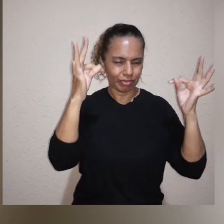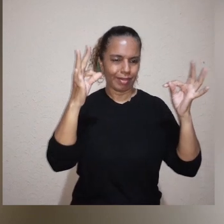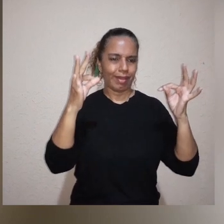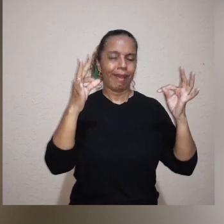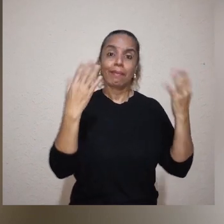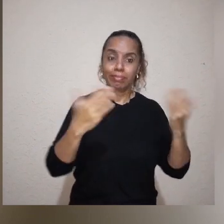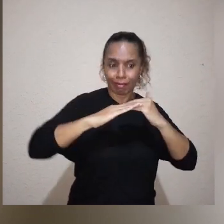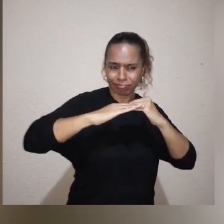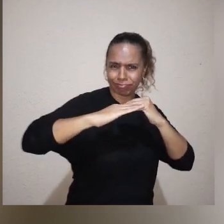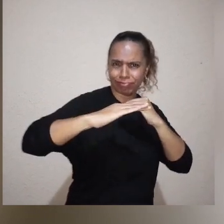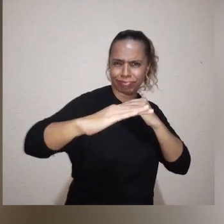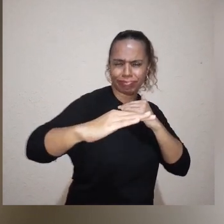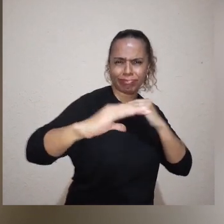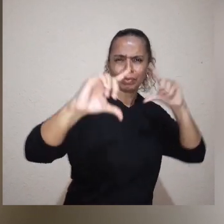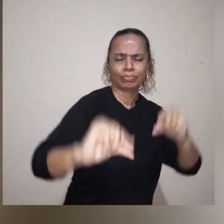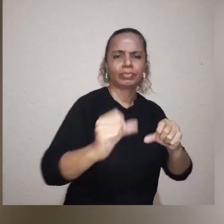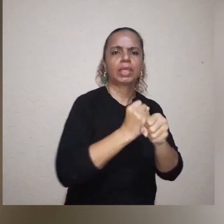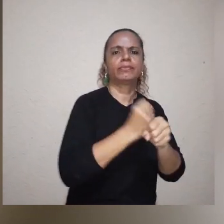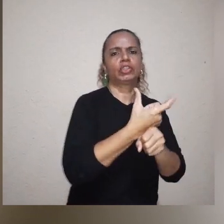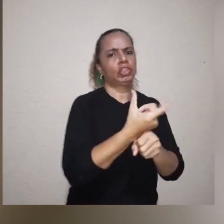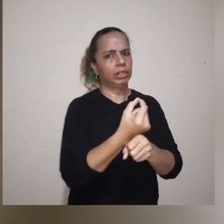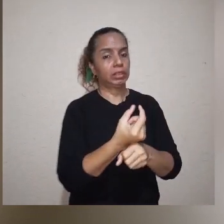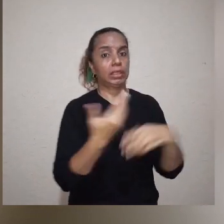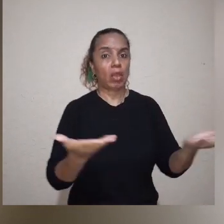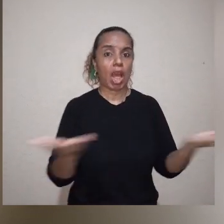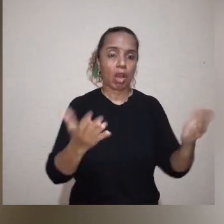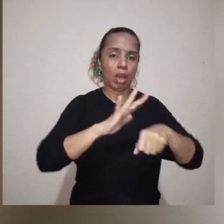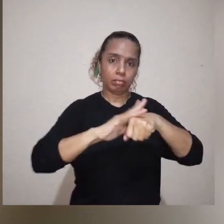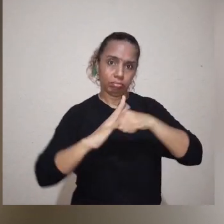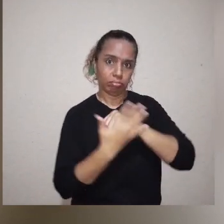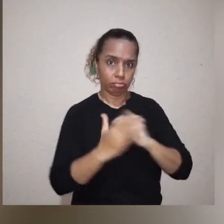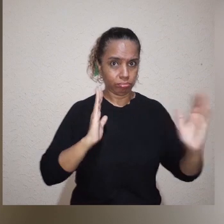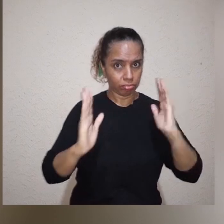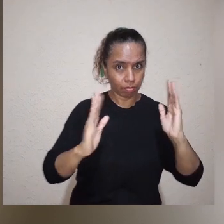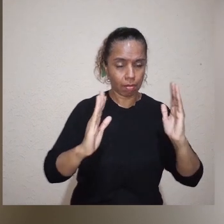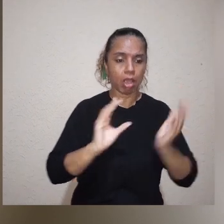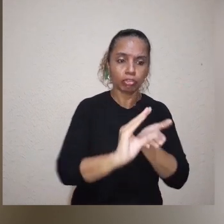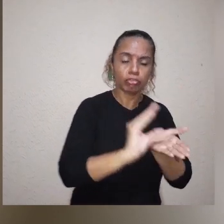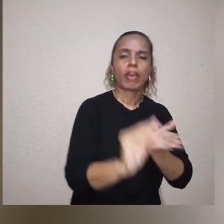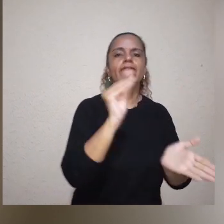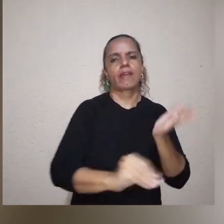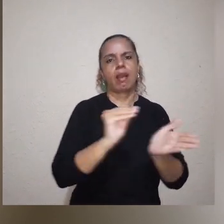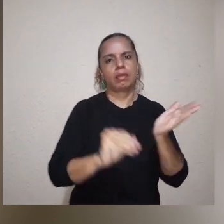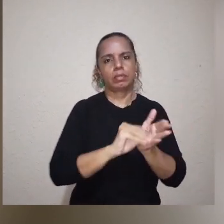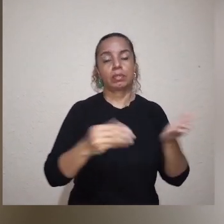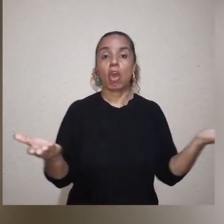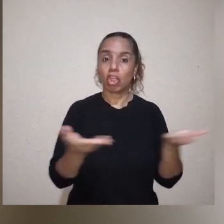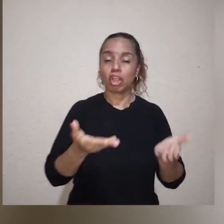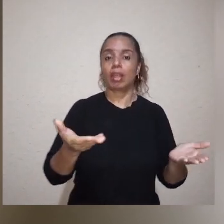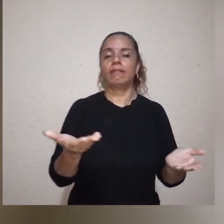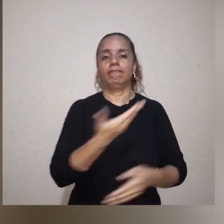anos. Nesse momento de pandemia, esses recursos fazem muita falta. No momento, nós estamos